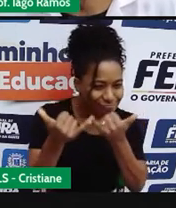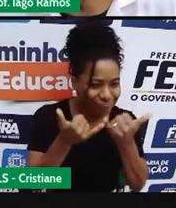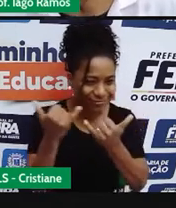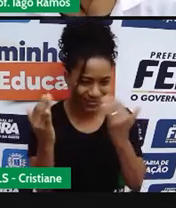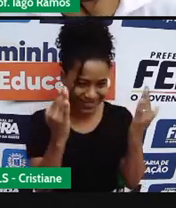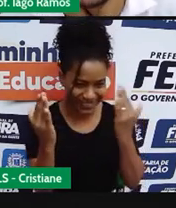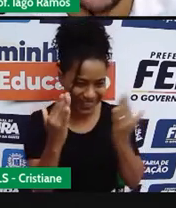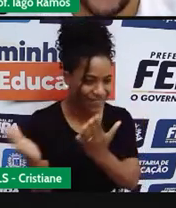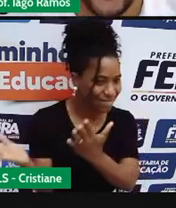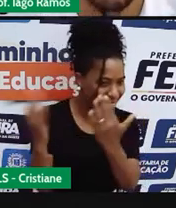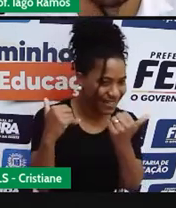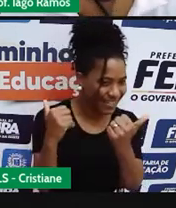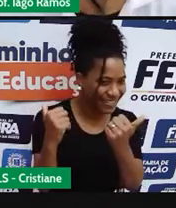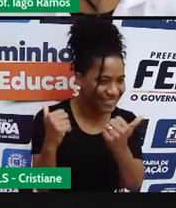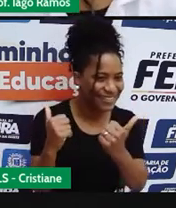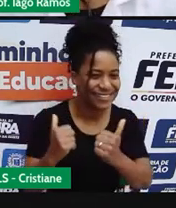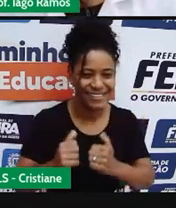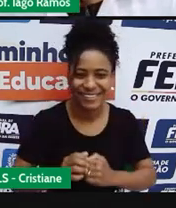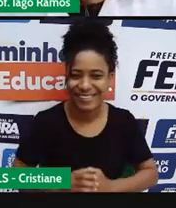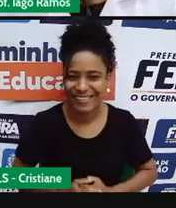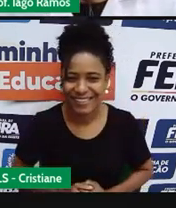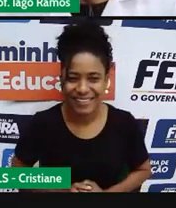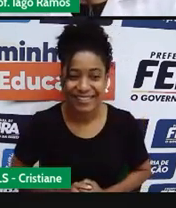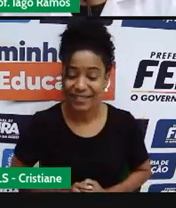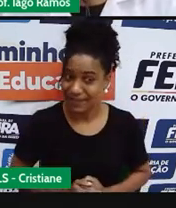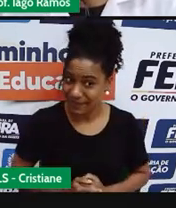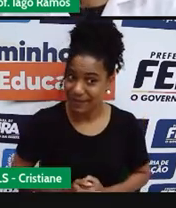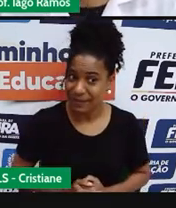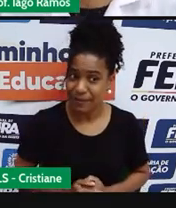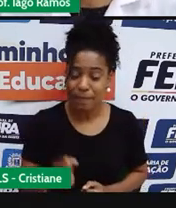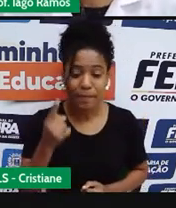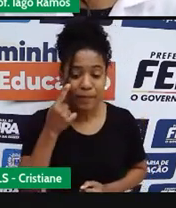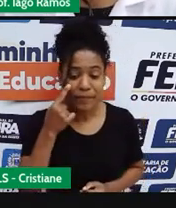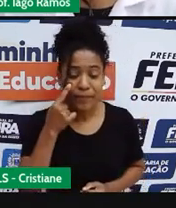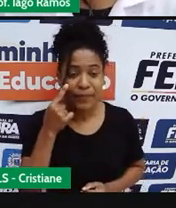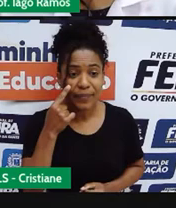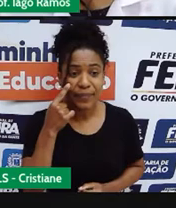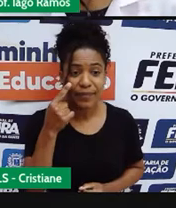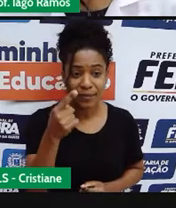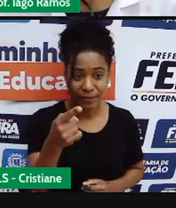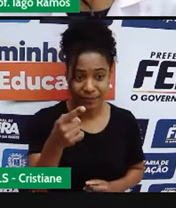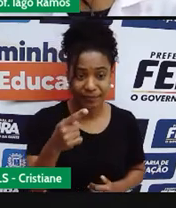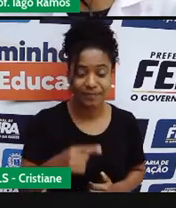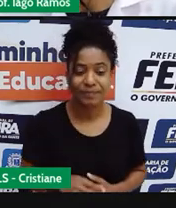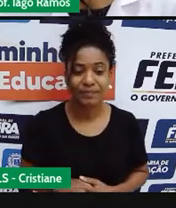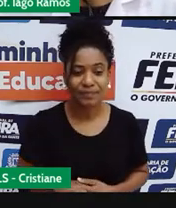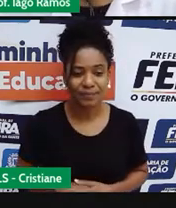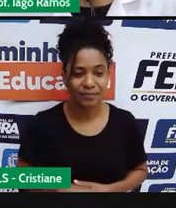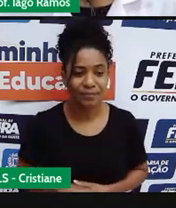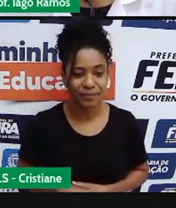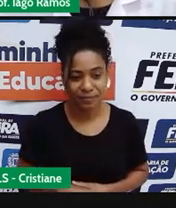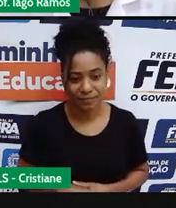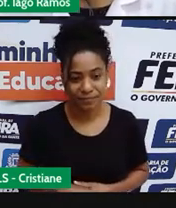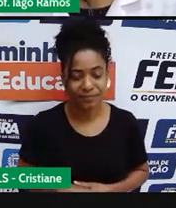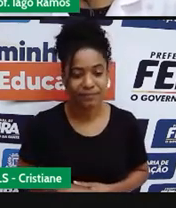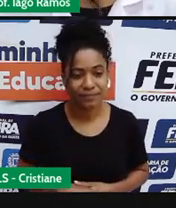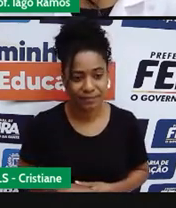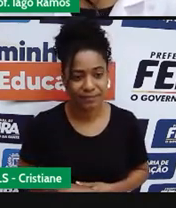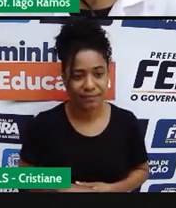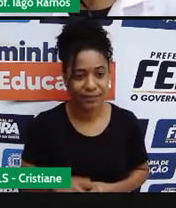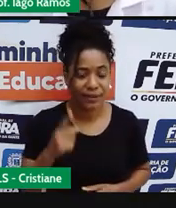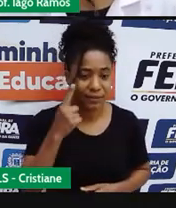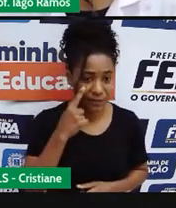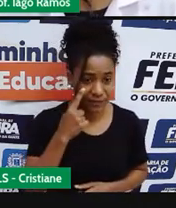vem com nós, vamos lá. Bom, eu vou trazer para você aqui algumas situações, situações que são